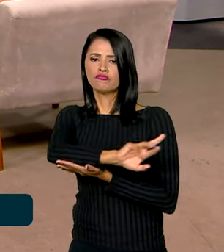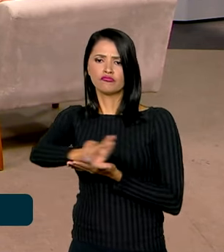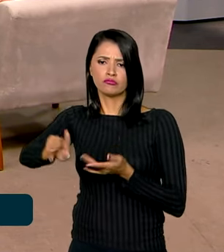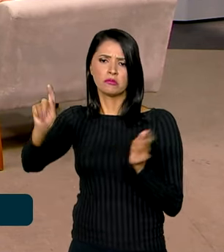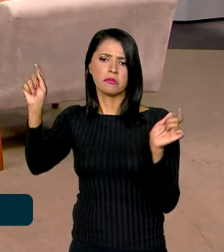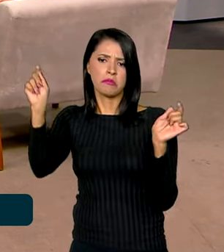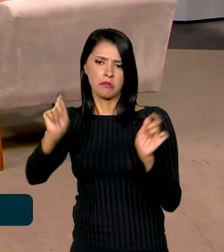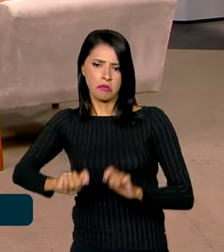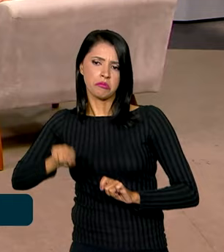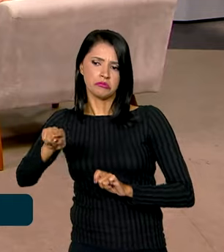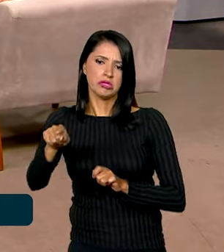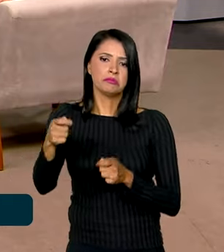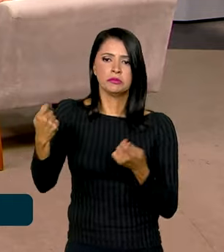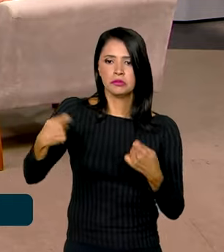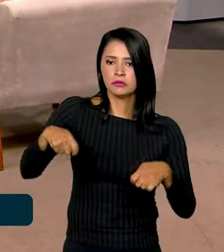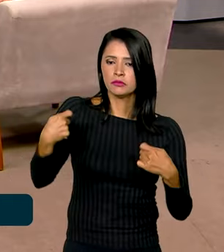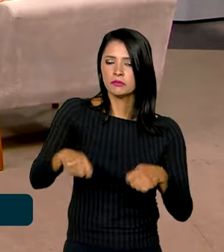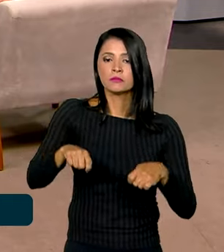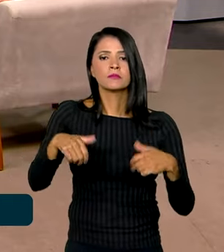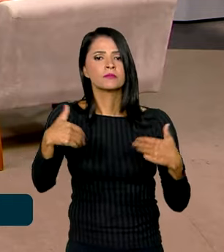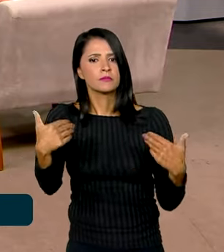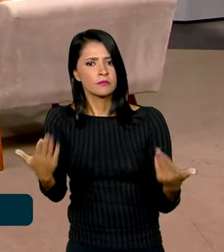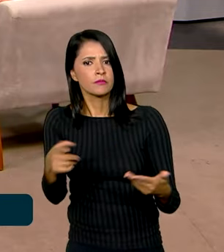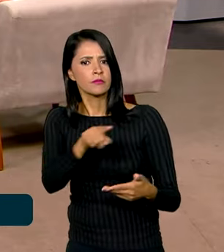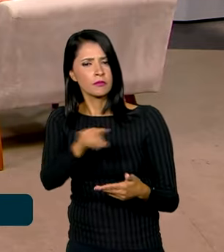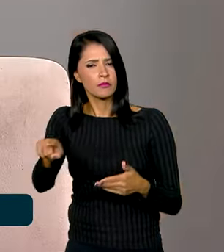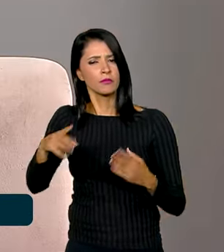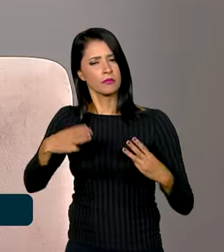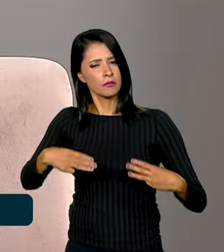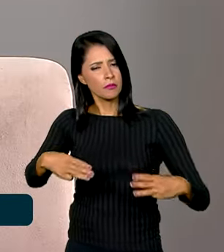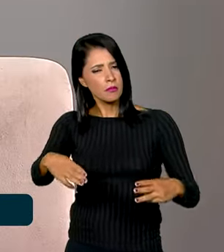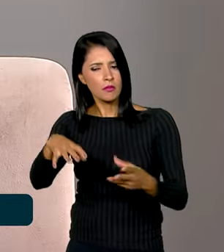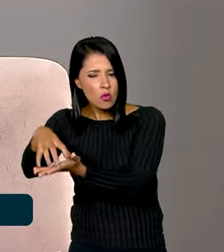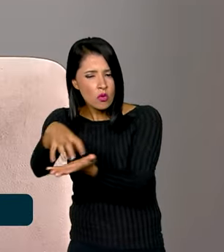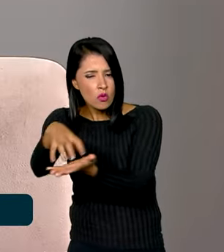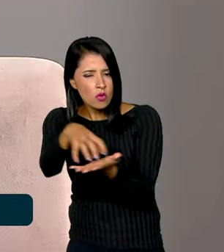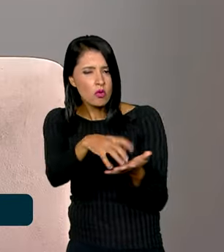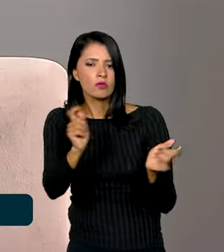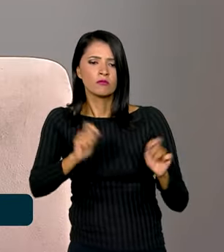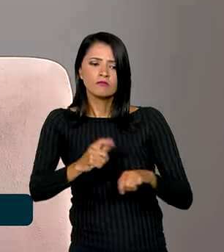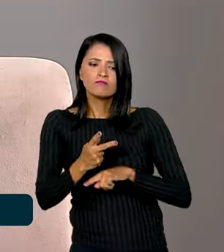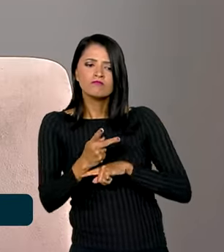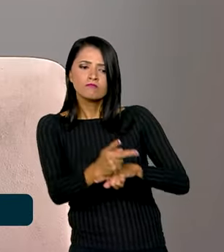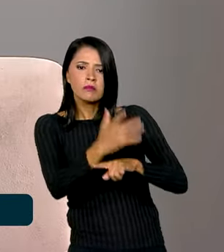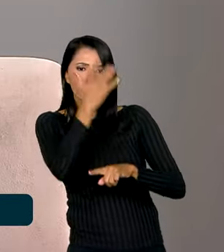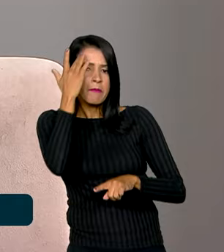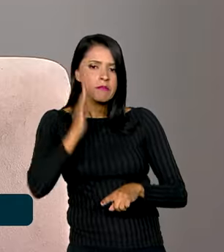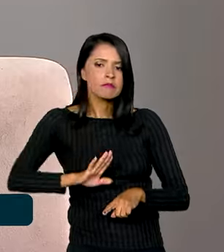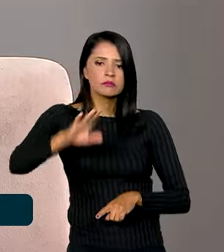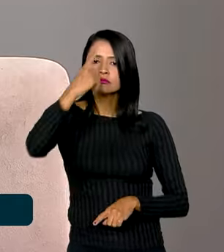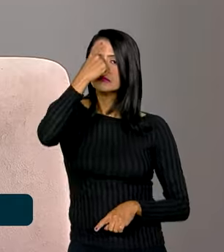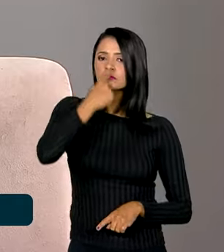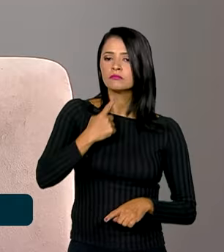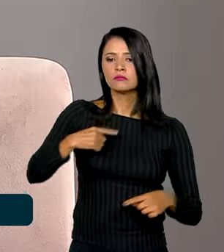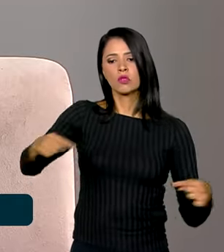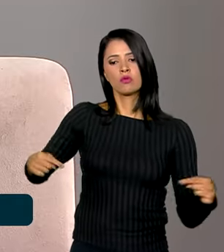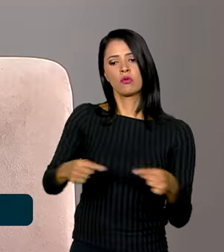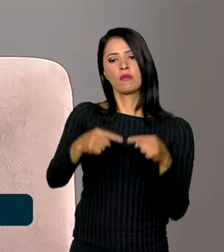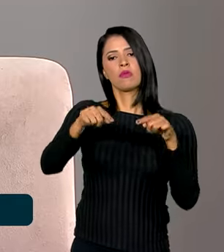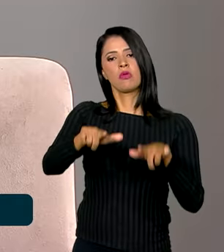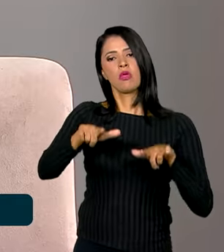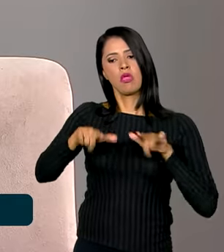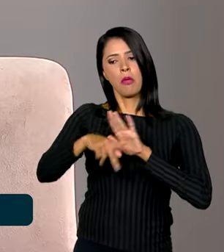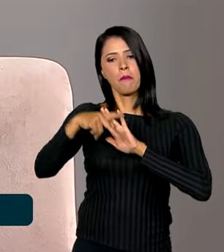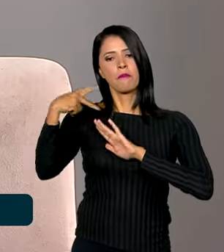áreas que o MAPA precisa. Certo. Então, os órgãos, os ministérios vão buscar os candidatos de acordo com a especificidade